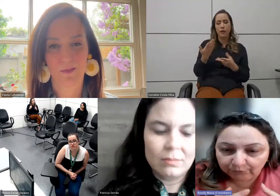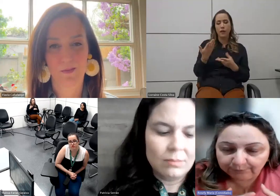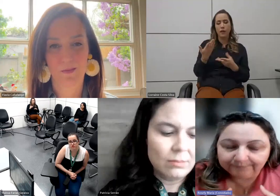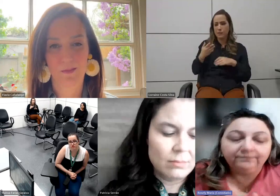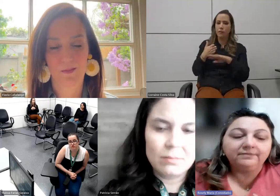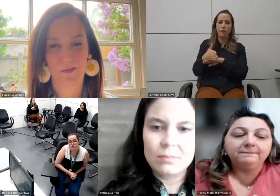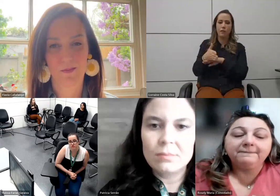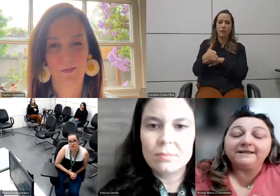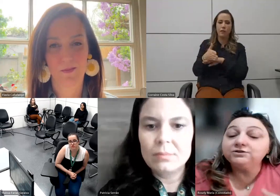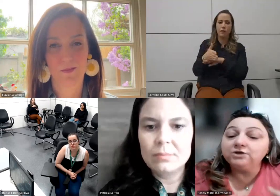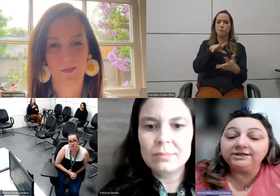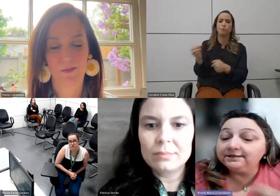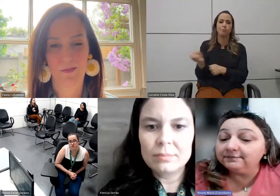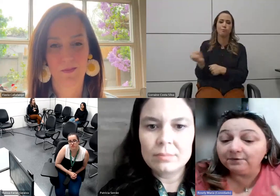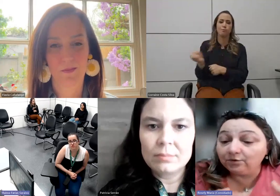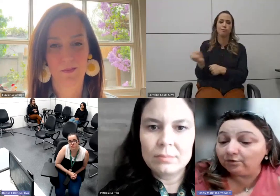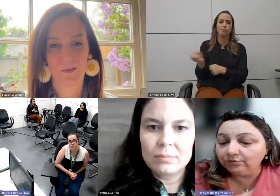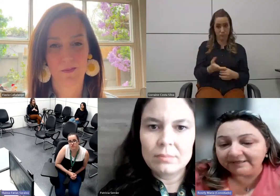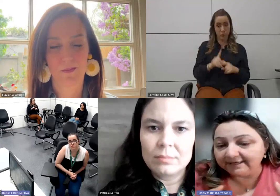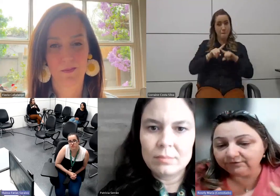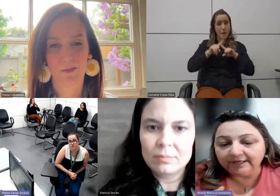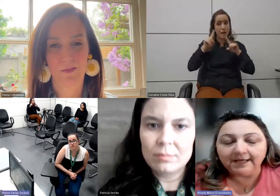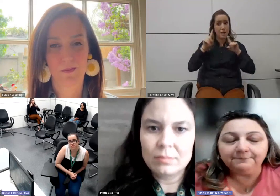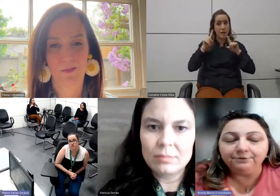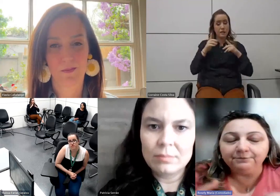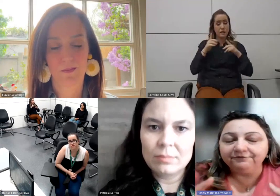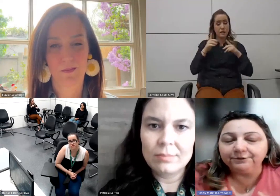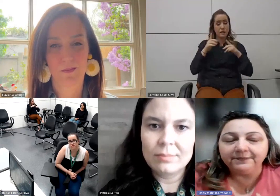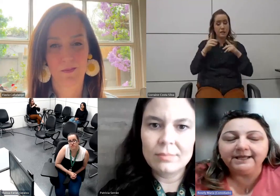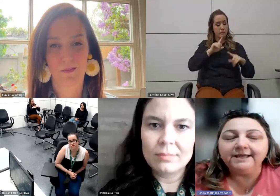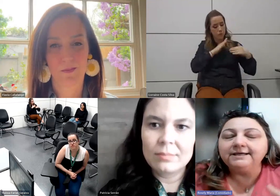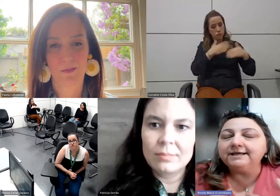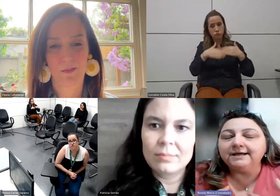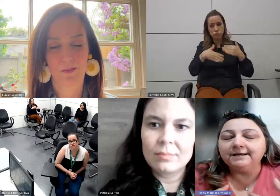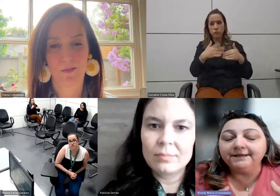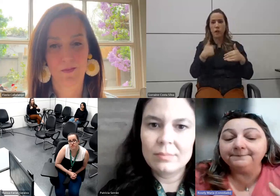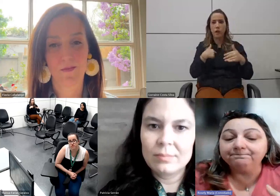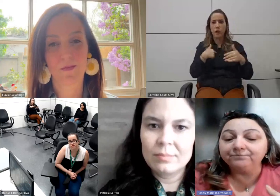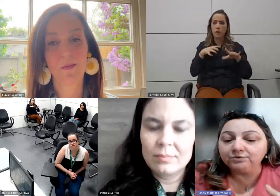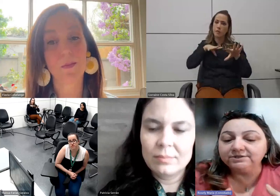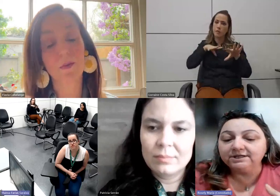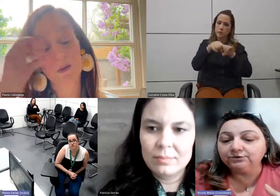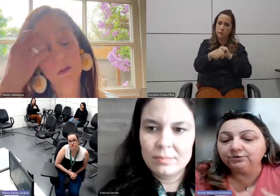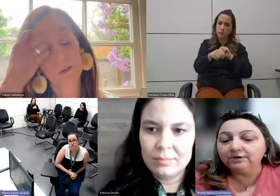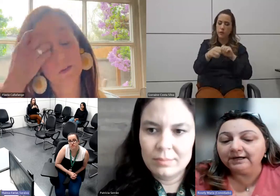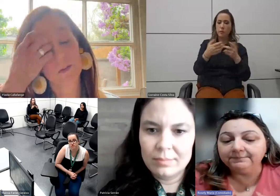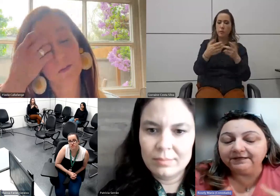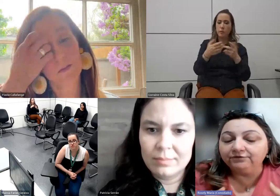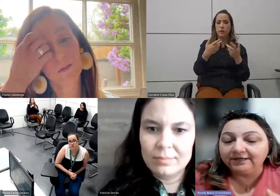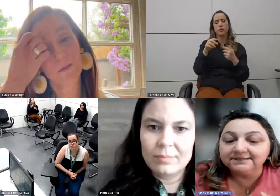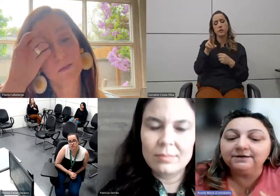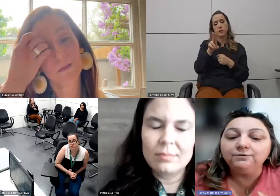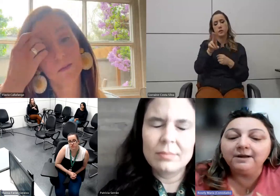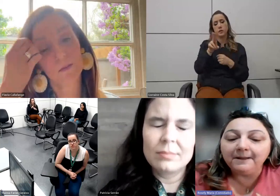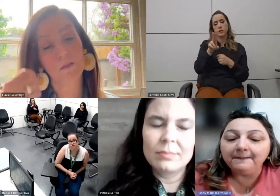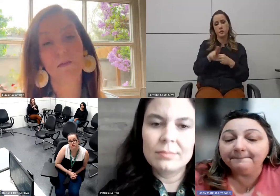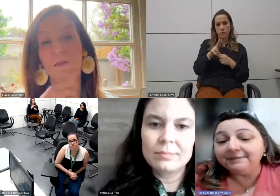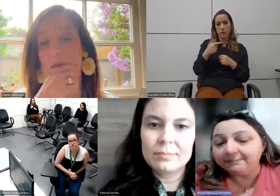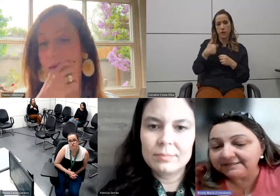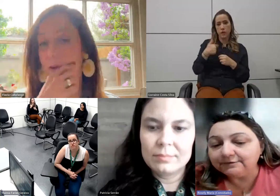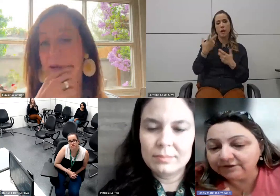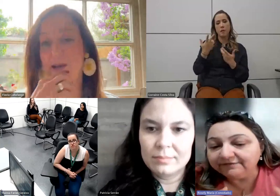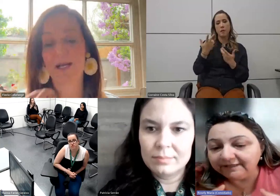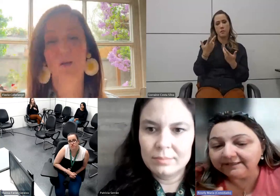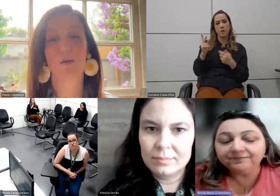mundo. Só que, com o passar do tempo, eu me formei e acabei usando a minha vocação